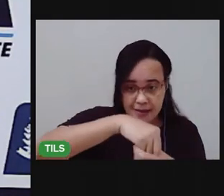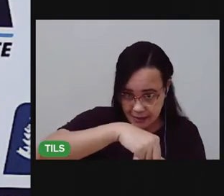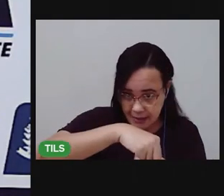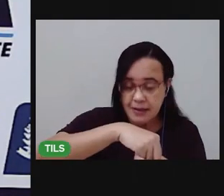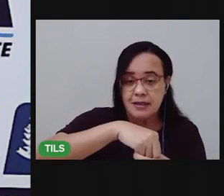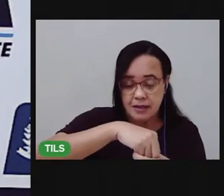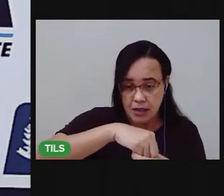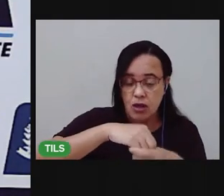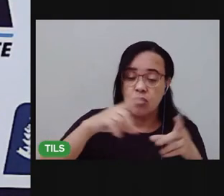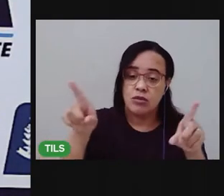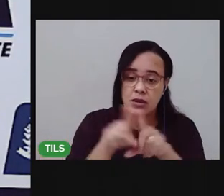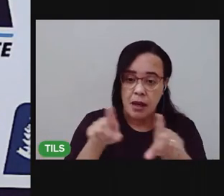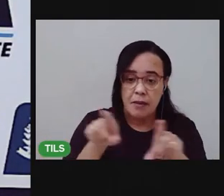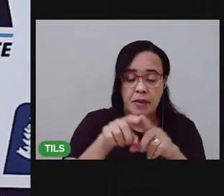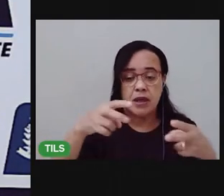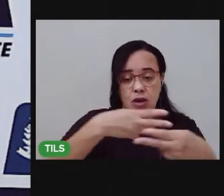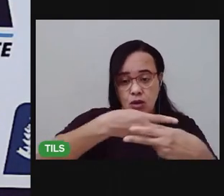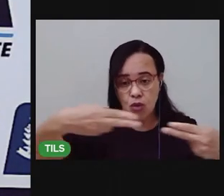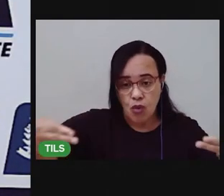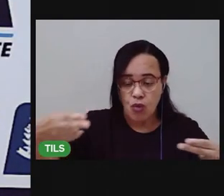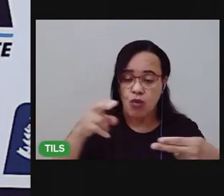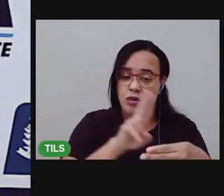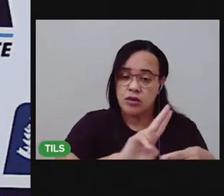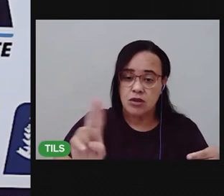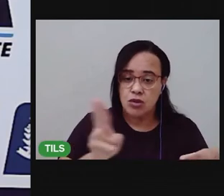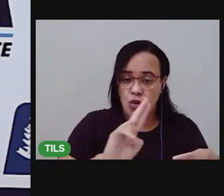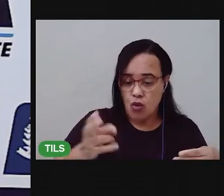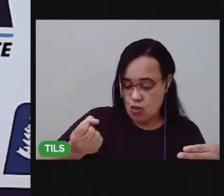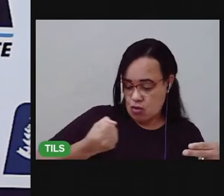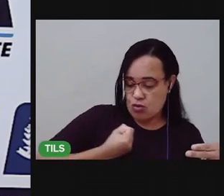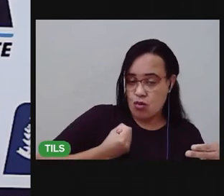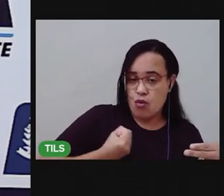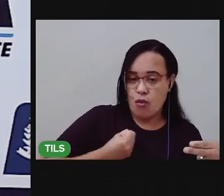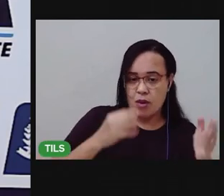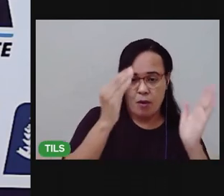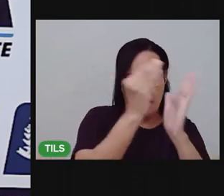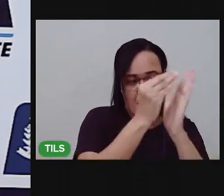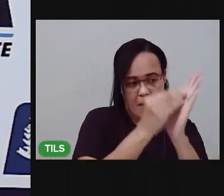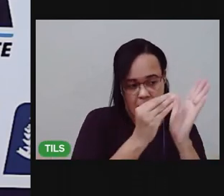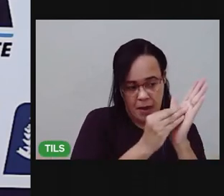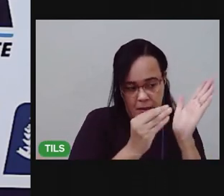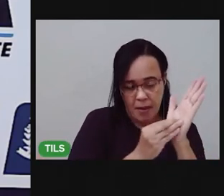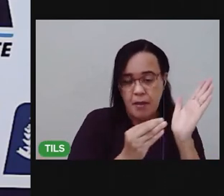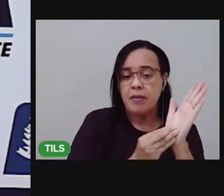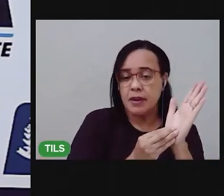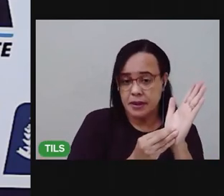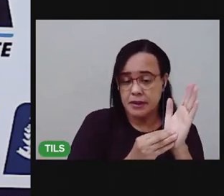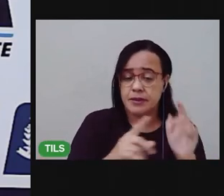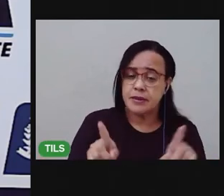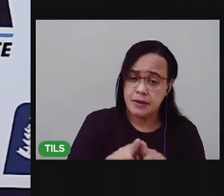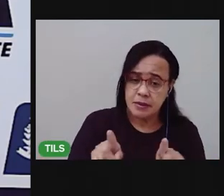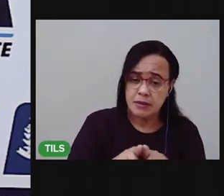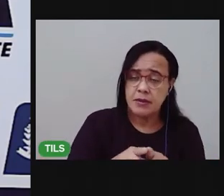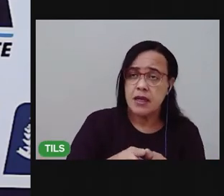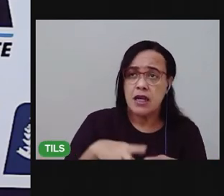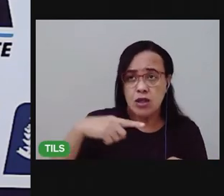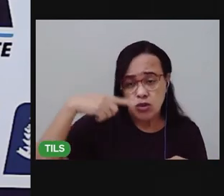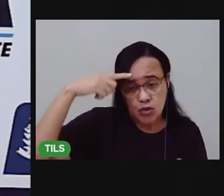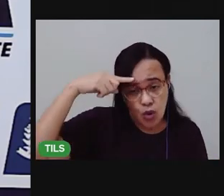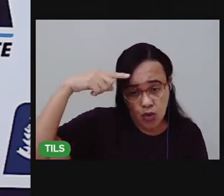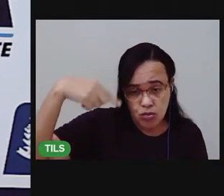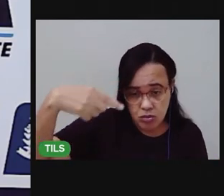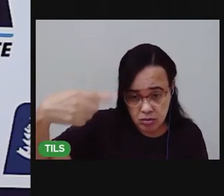Como objetos, tarefas. Vimos que no dia a dia, gente utiliza uma lista para fazer lista de compras. Para